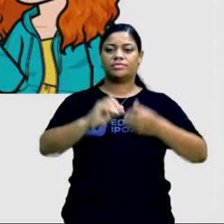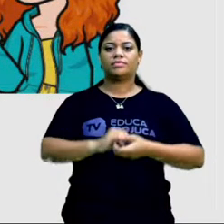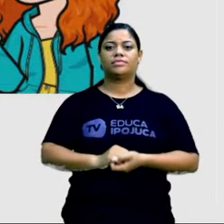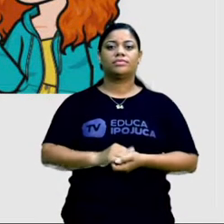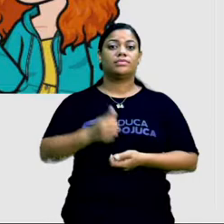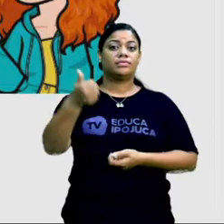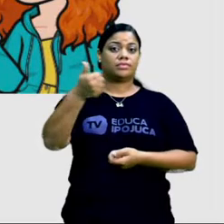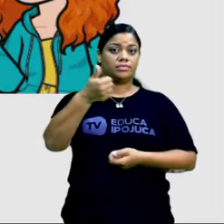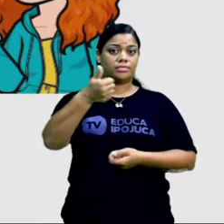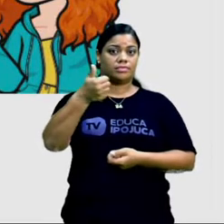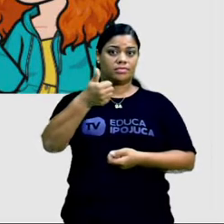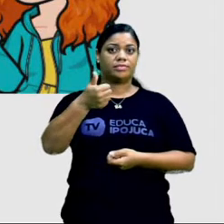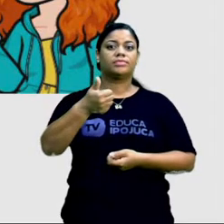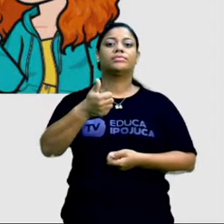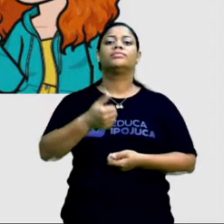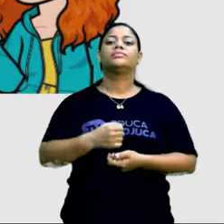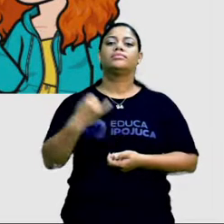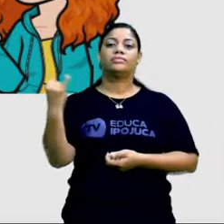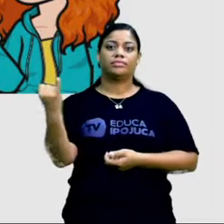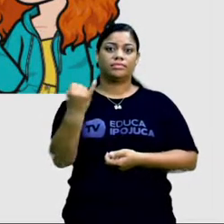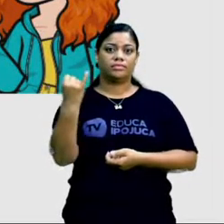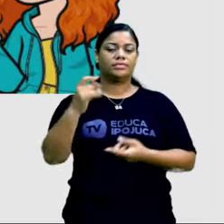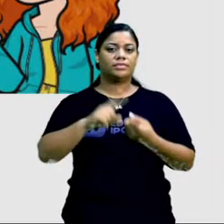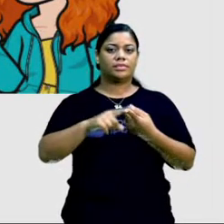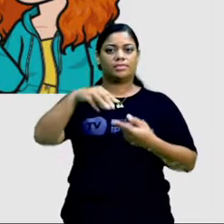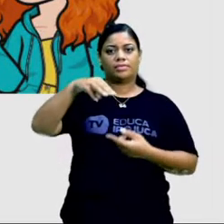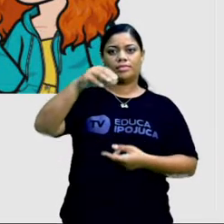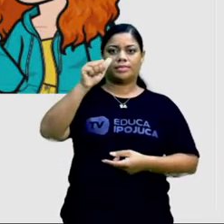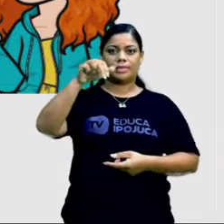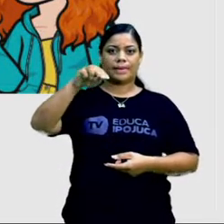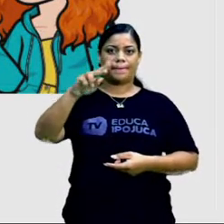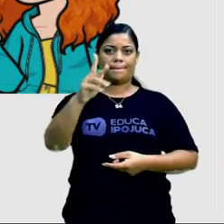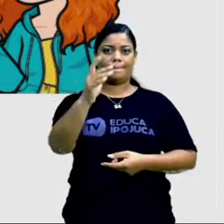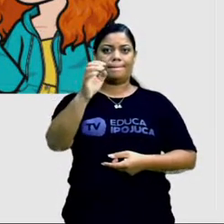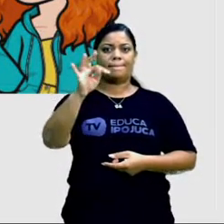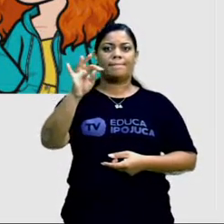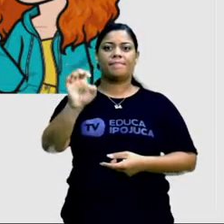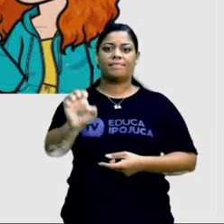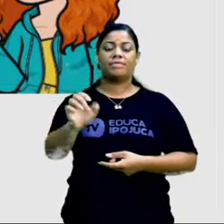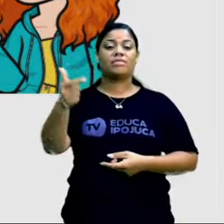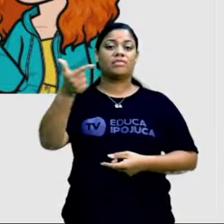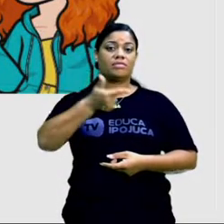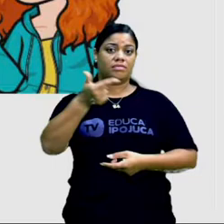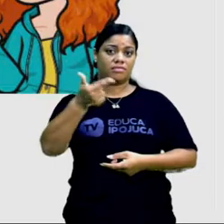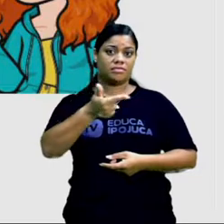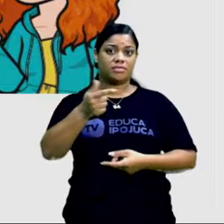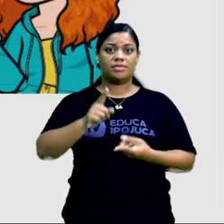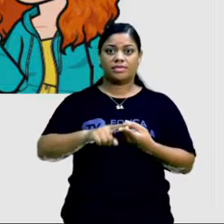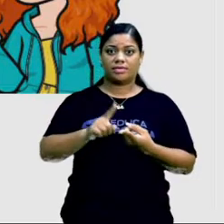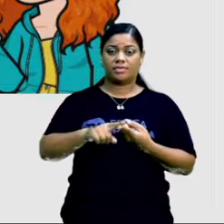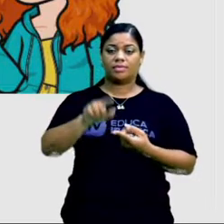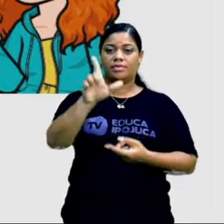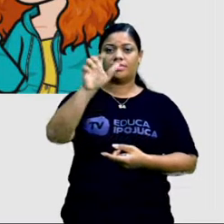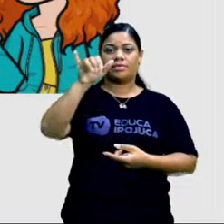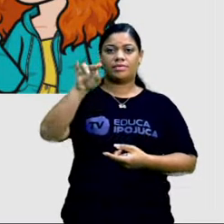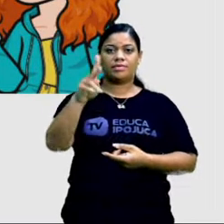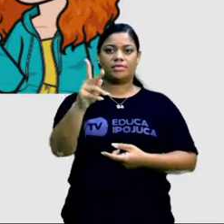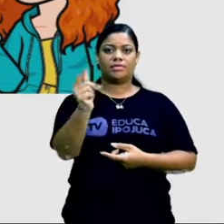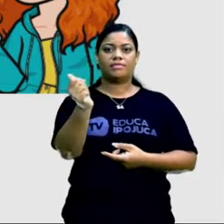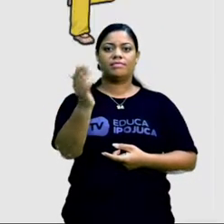O principal é também chamado de manchete. E o secundário também é chamado de linha fina.